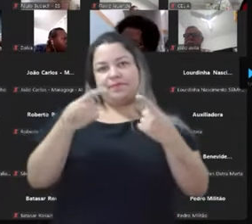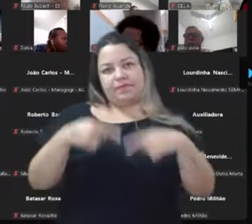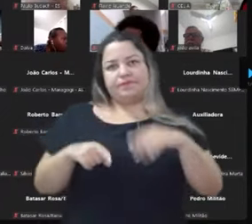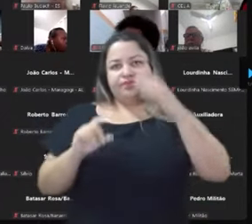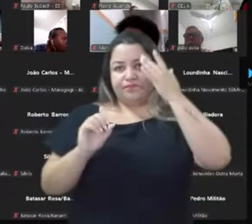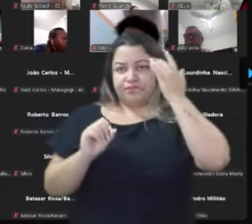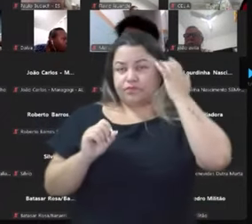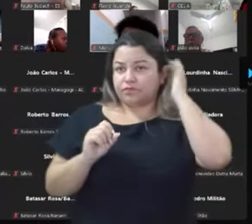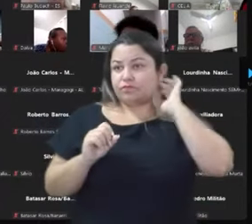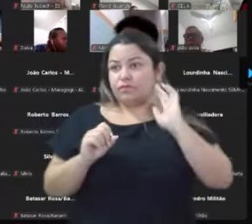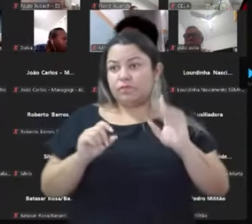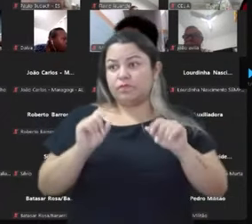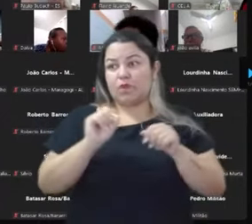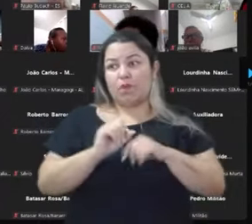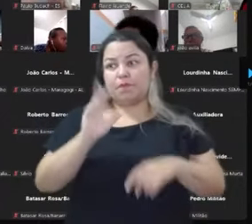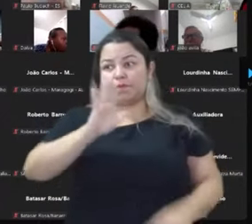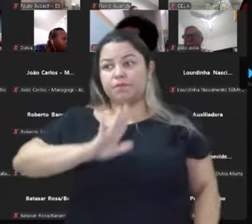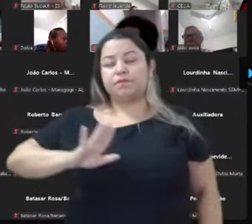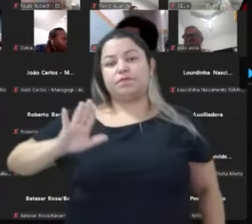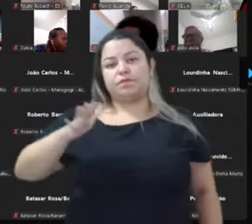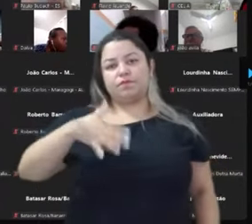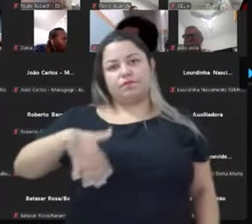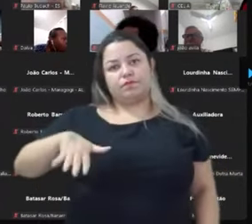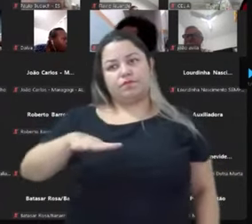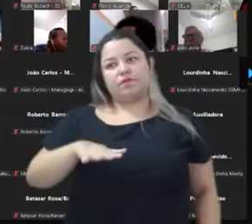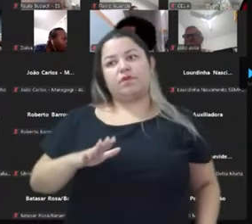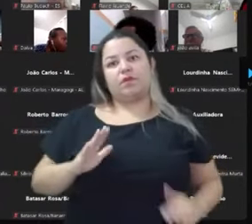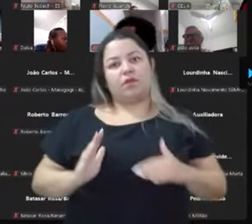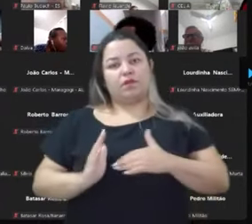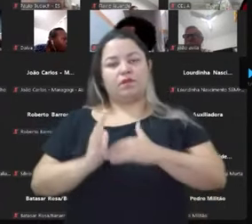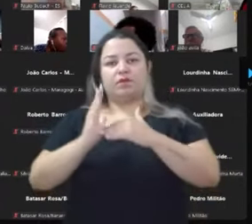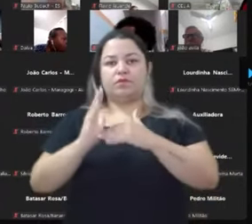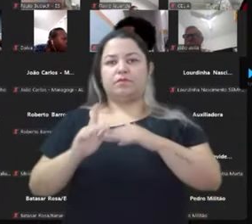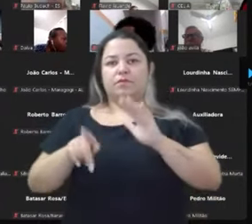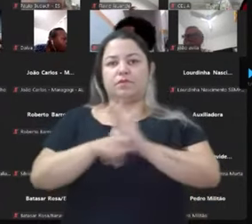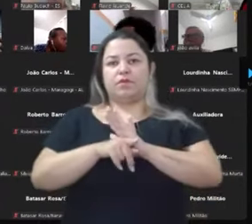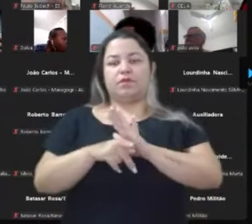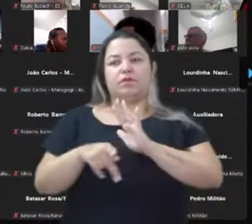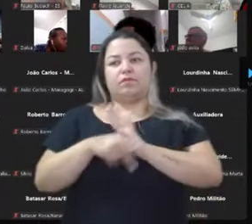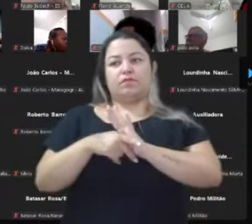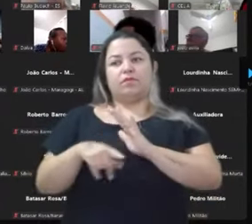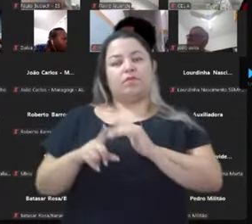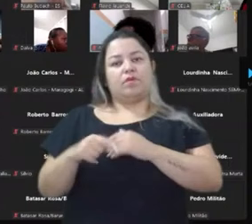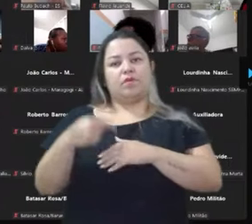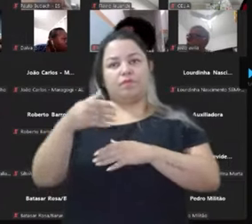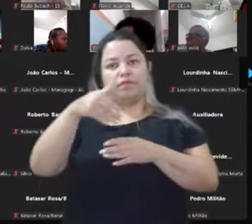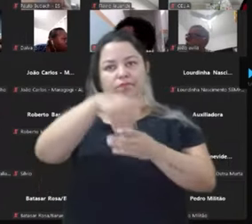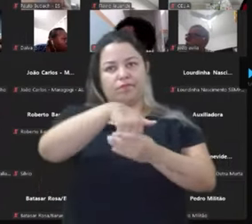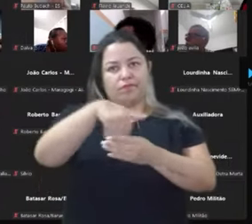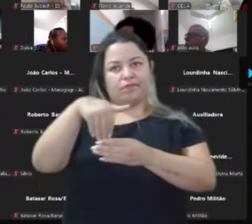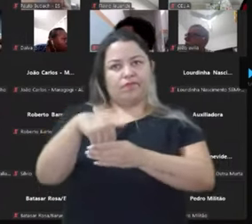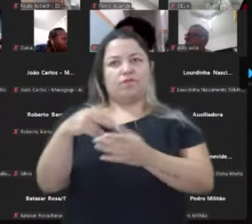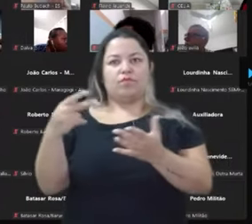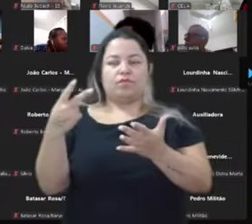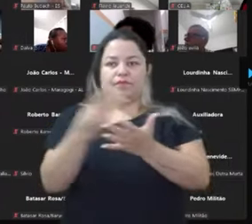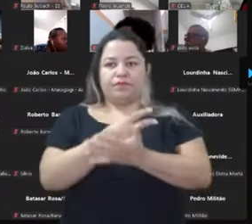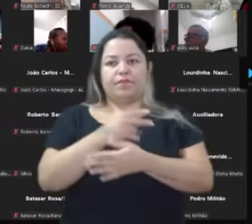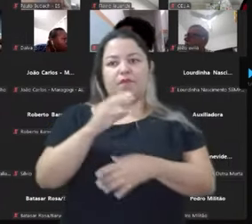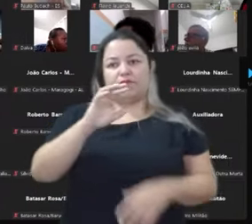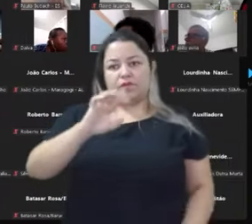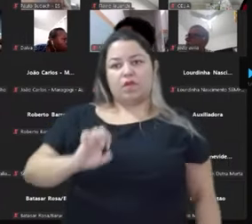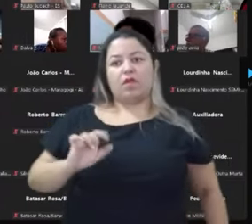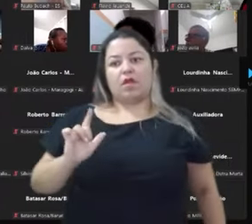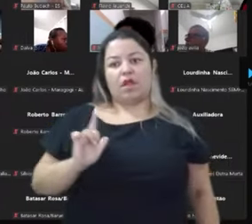começando a fabricar candidatos para fazer maioria no Senado nas próximas eleições. E aí o que acontece? A esquerda tem que